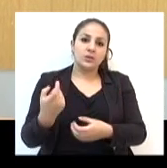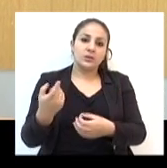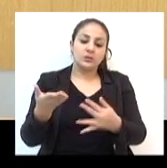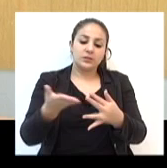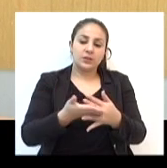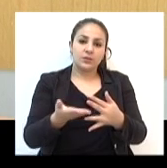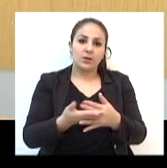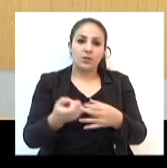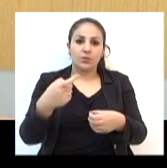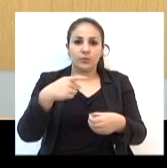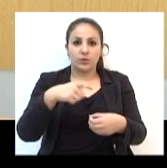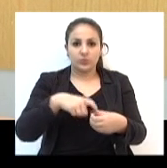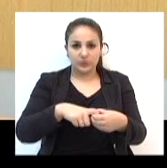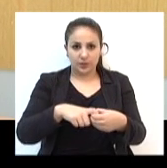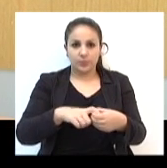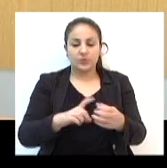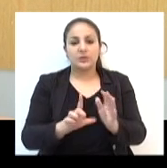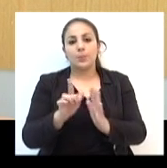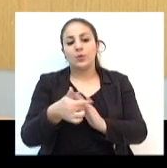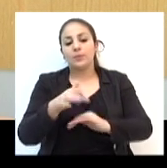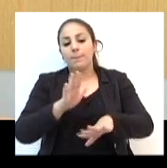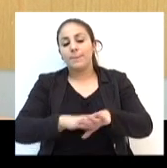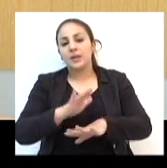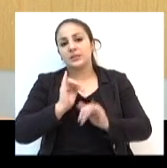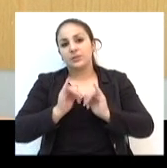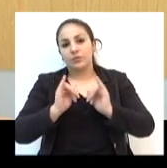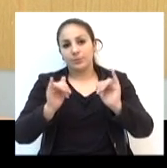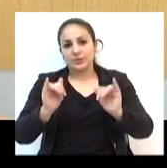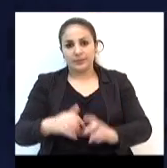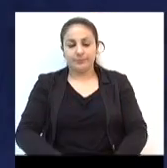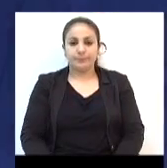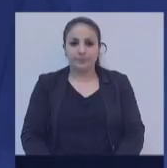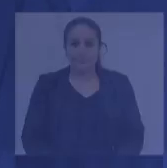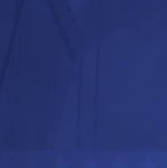intervalo e retornamos em seguida com outras informações.